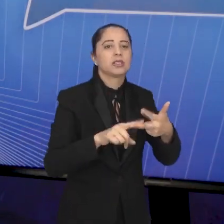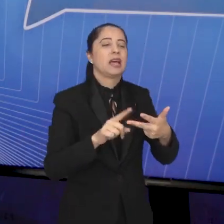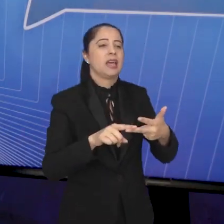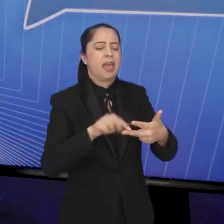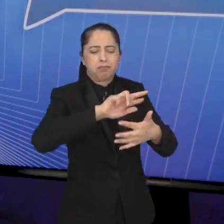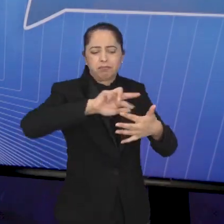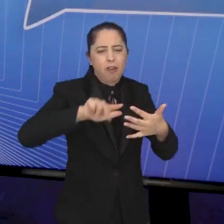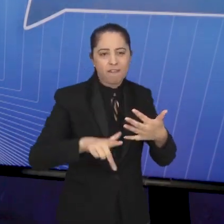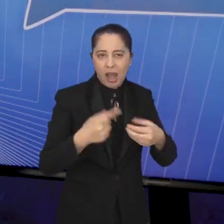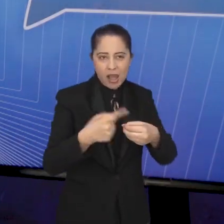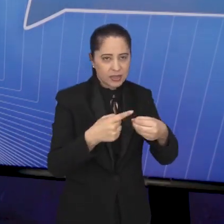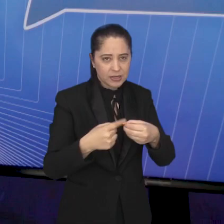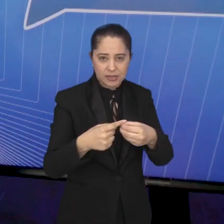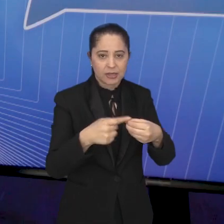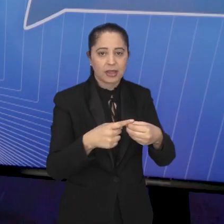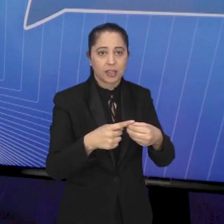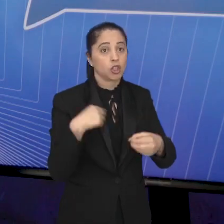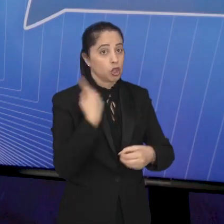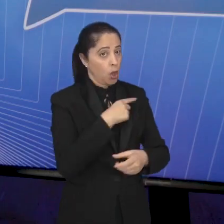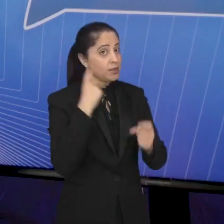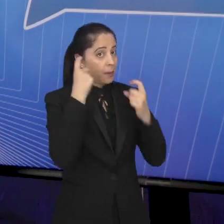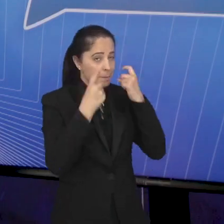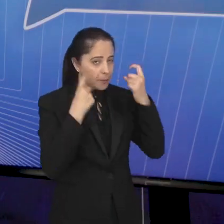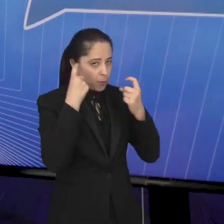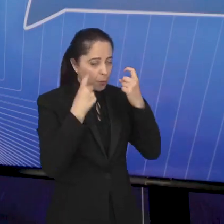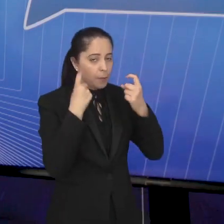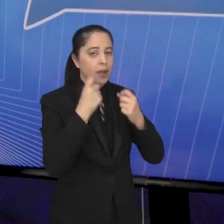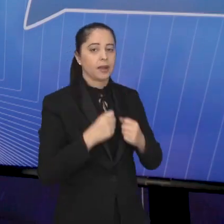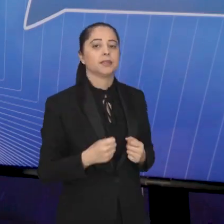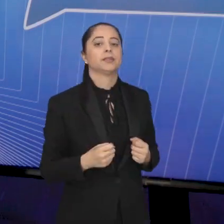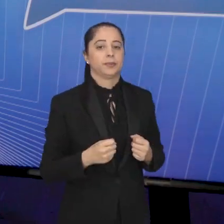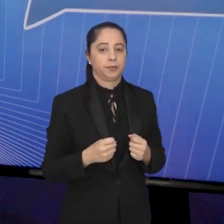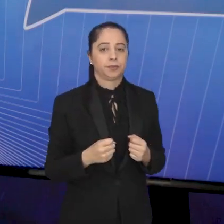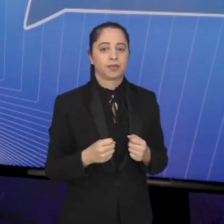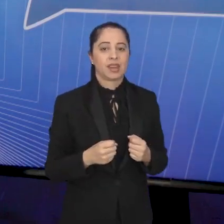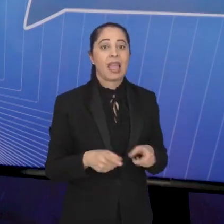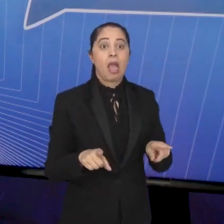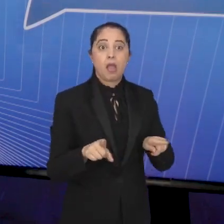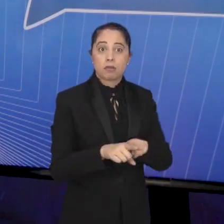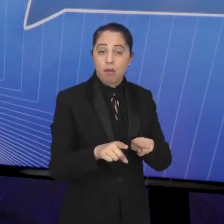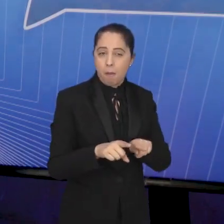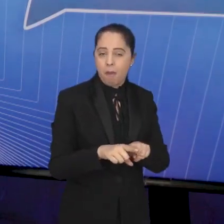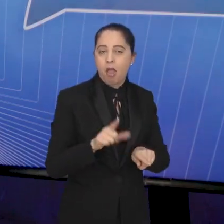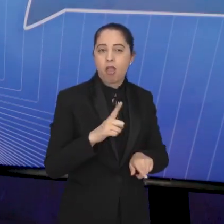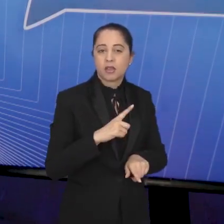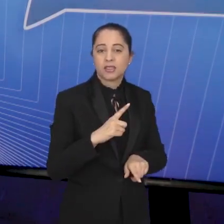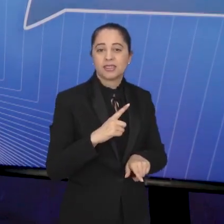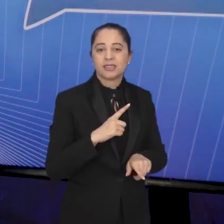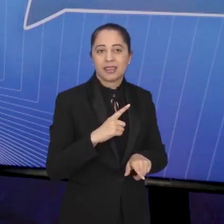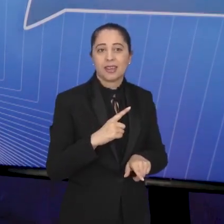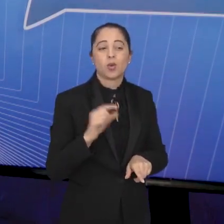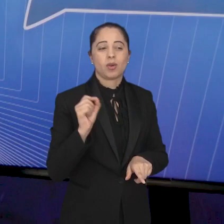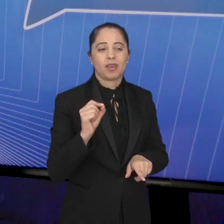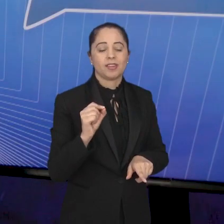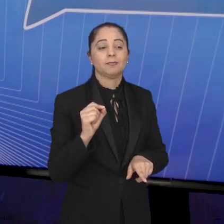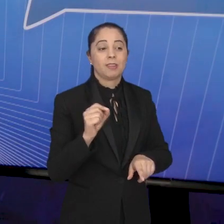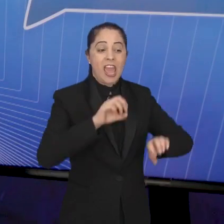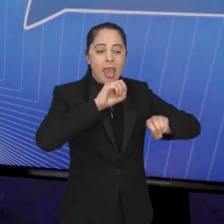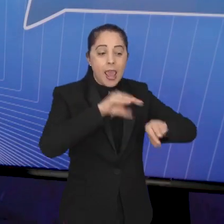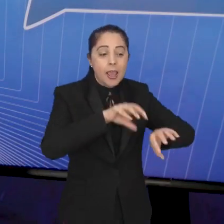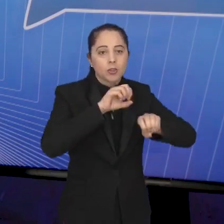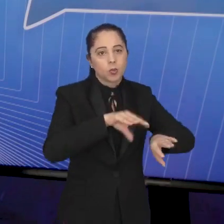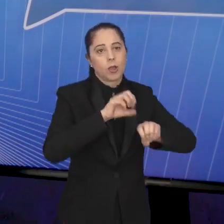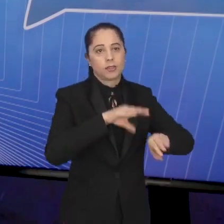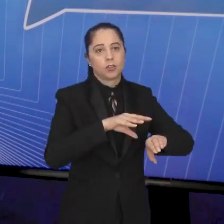dos Campos. Então, a gente tem muita preocupação, além também da gente ter uma grande preocupação com a parte educacional.